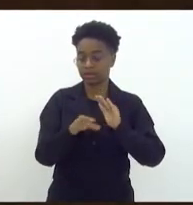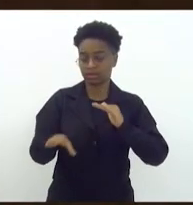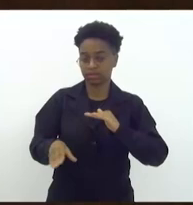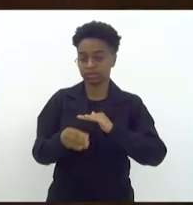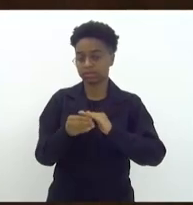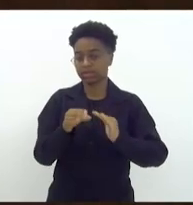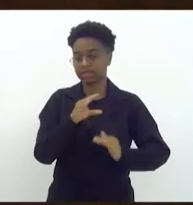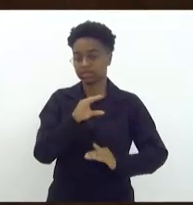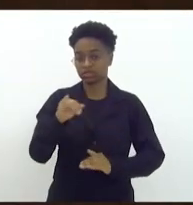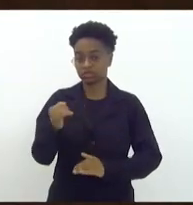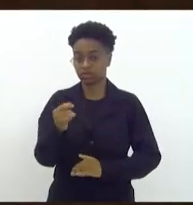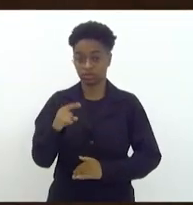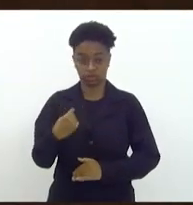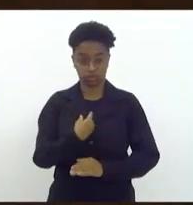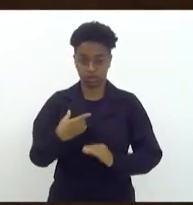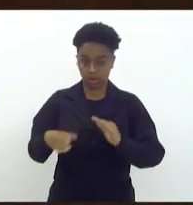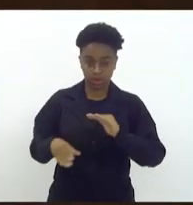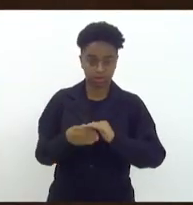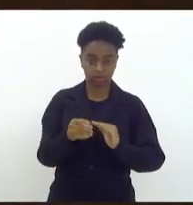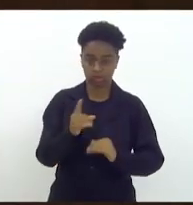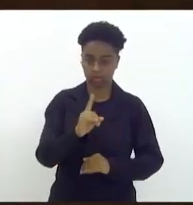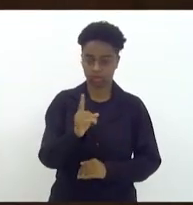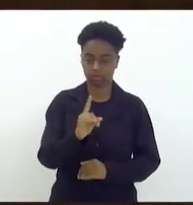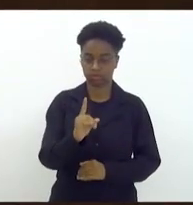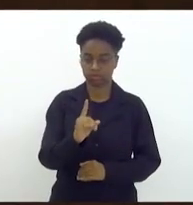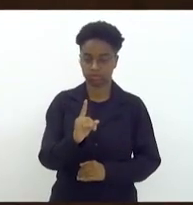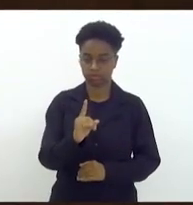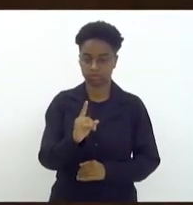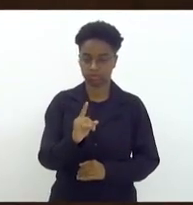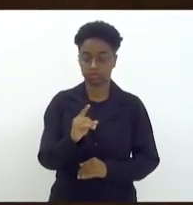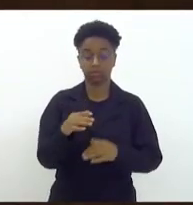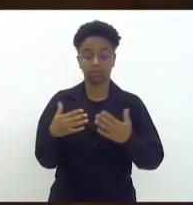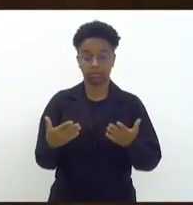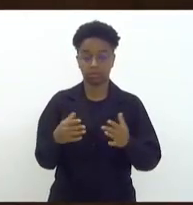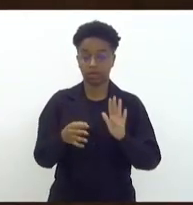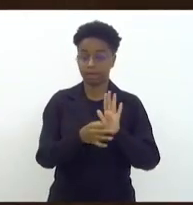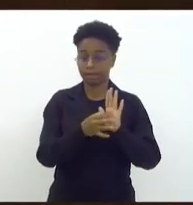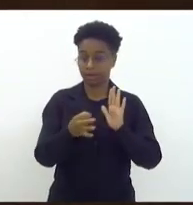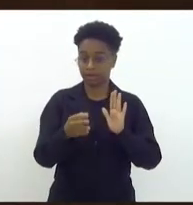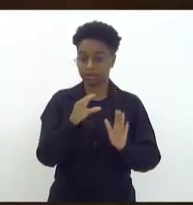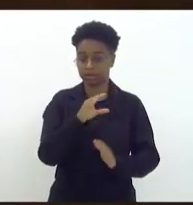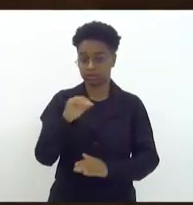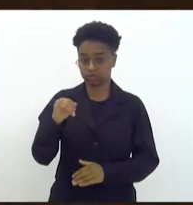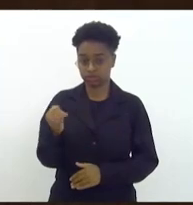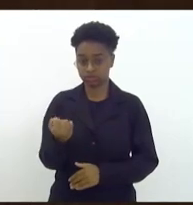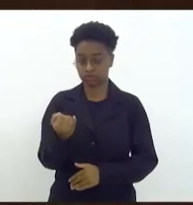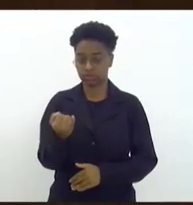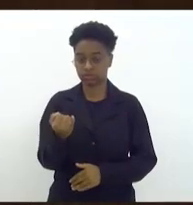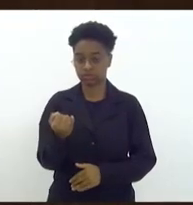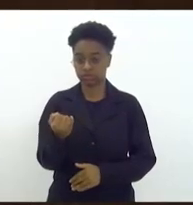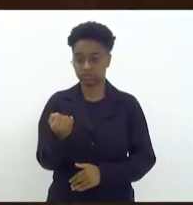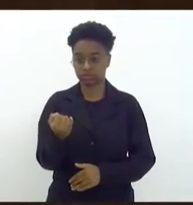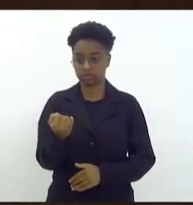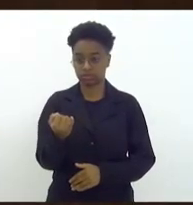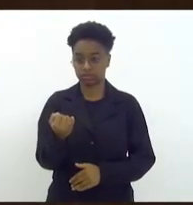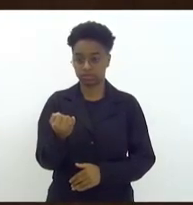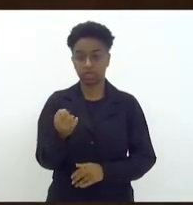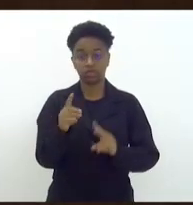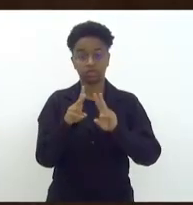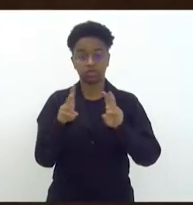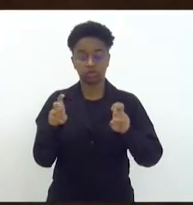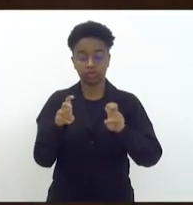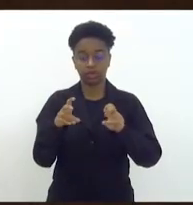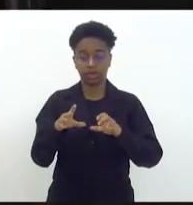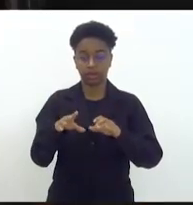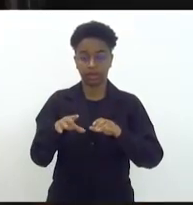A CCJ não emendou. Então, o parecer da CCJ foi em relação são as emendas de